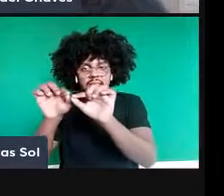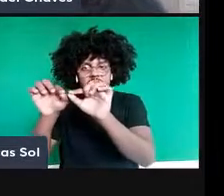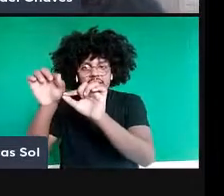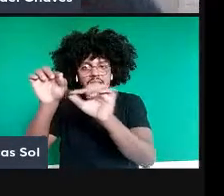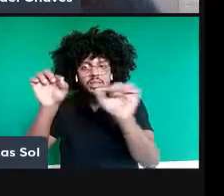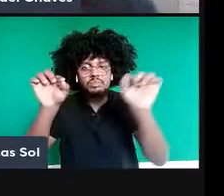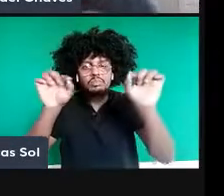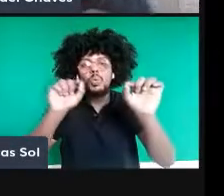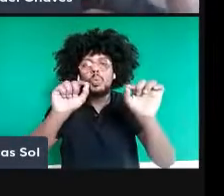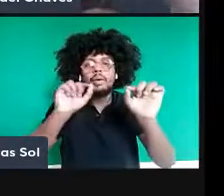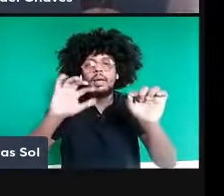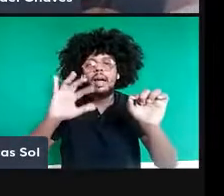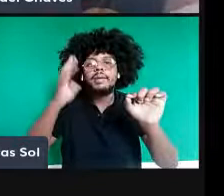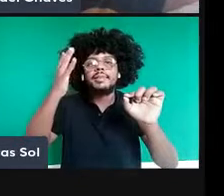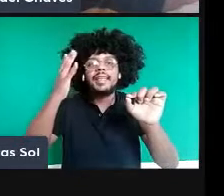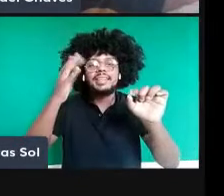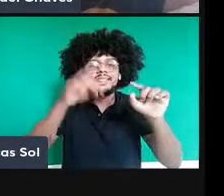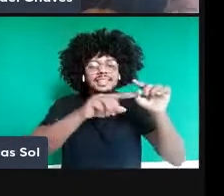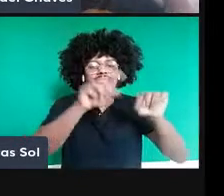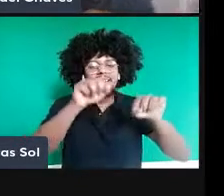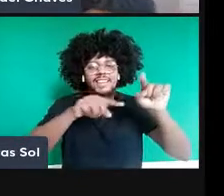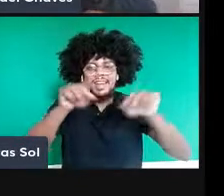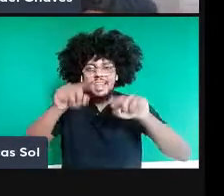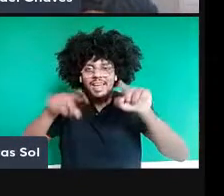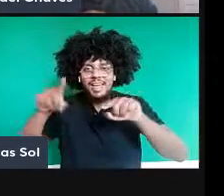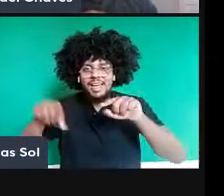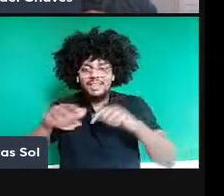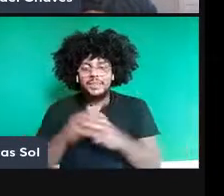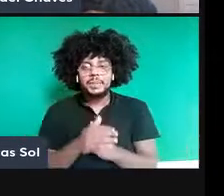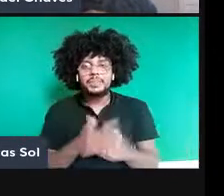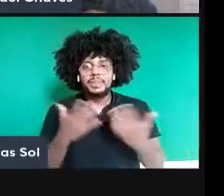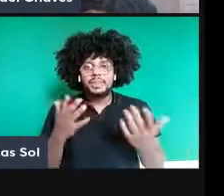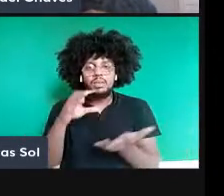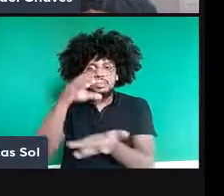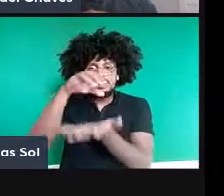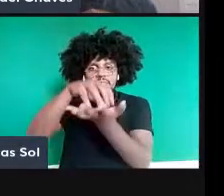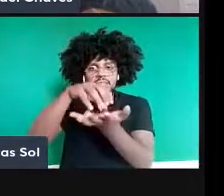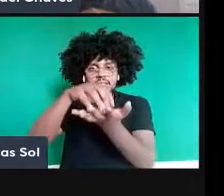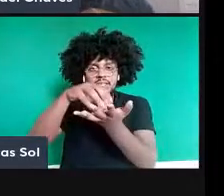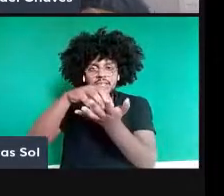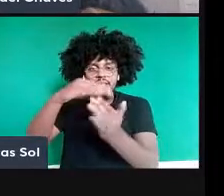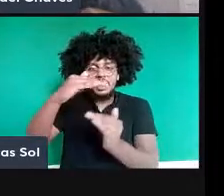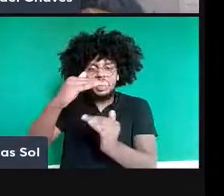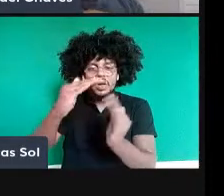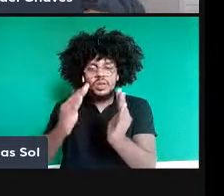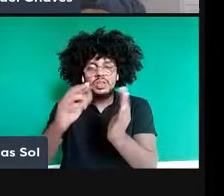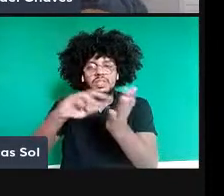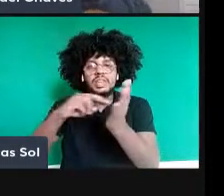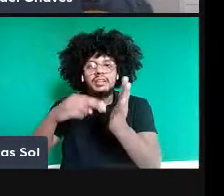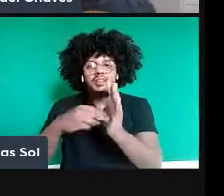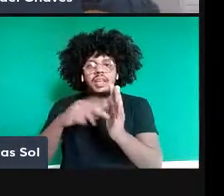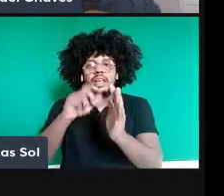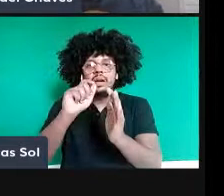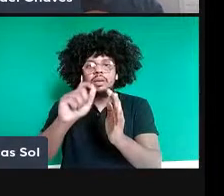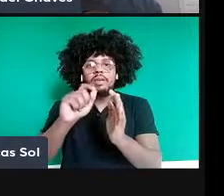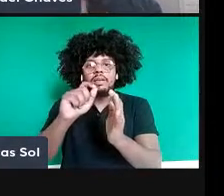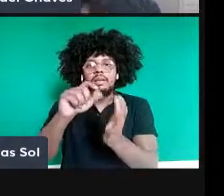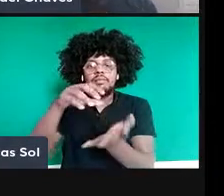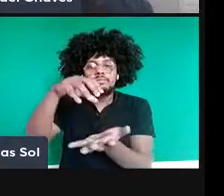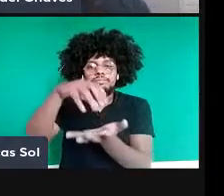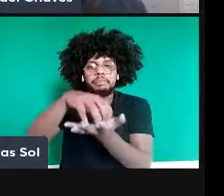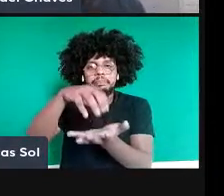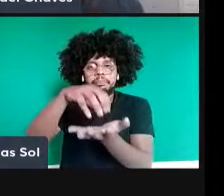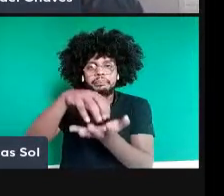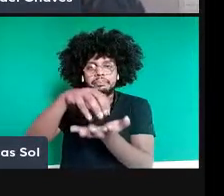essas variáveis. Então, essa variável central aqui, ela representa a fonte e eu trato esse lambda, essa variável,